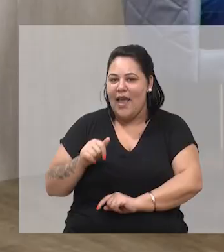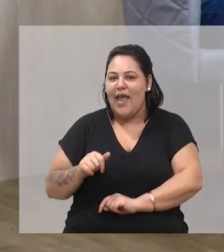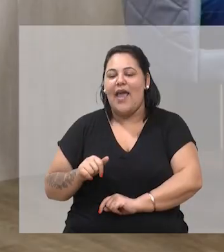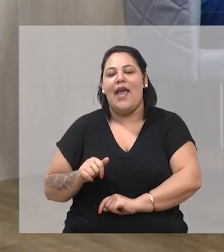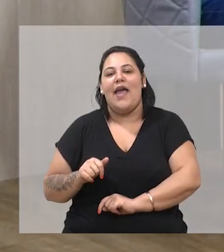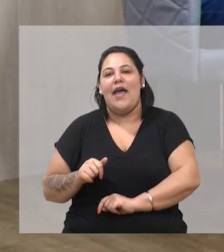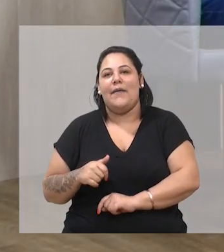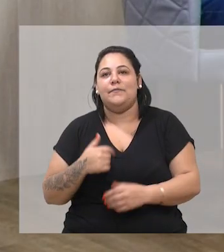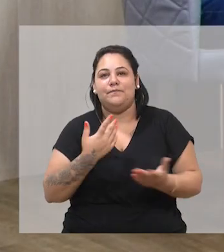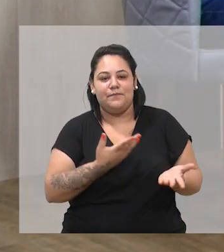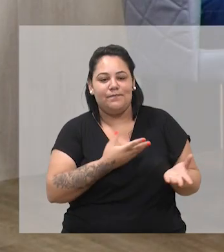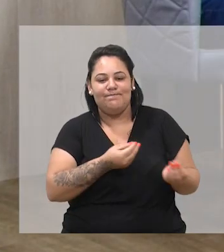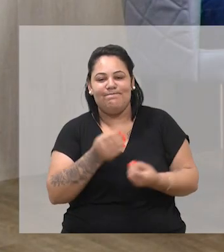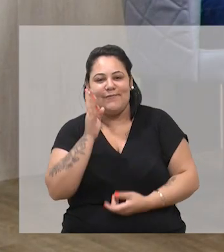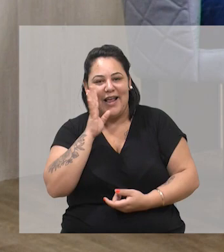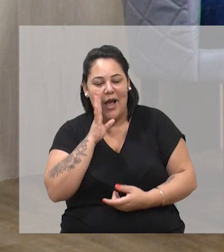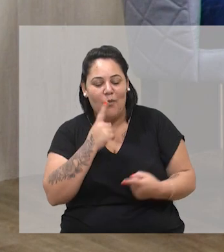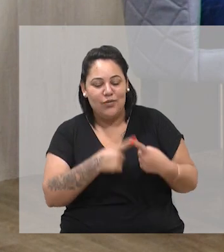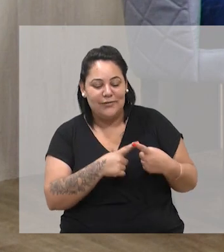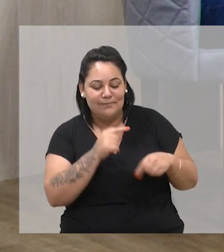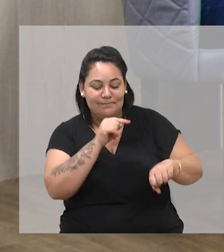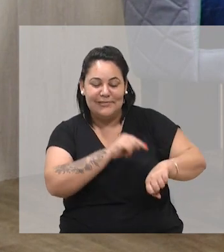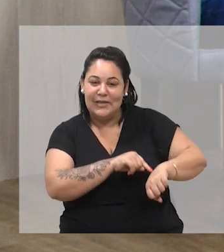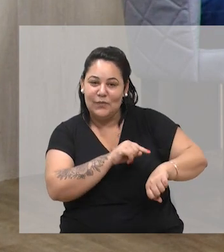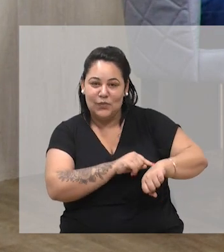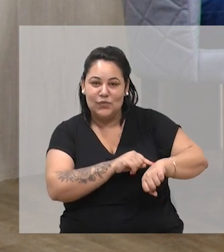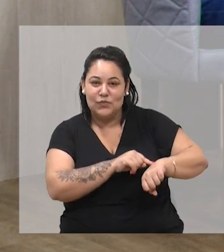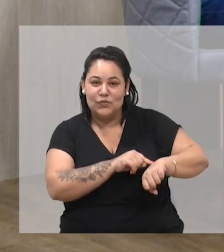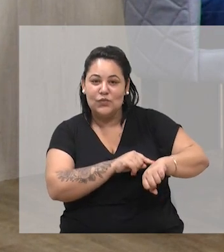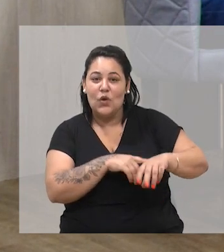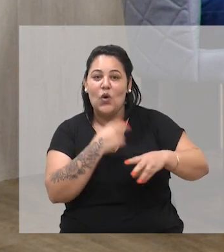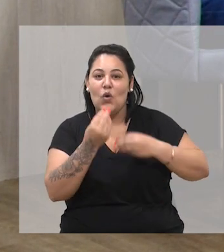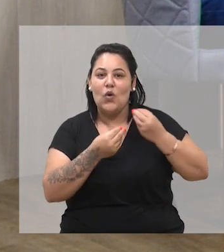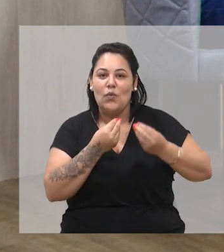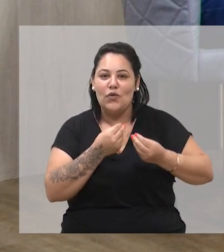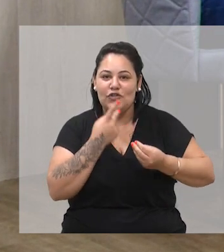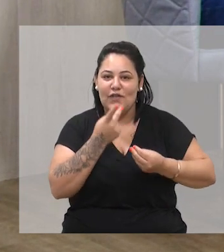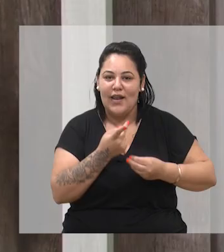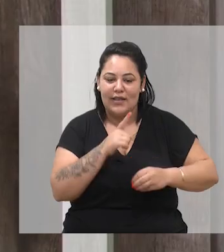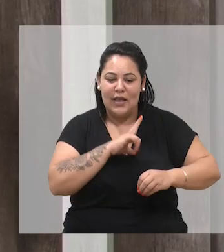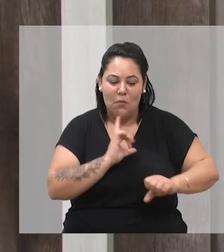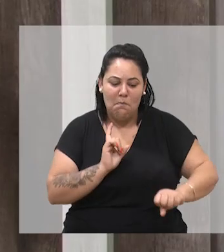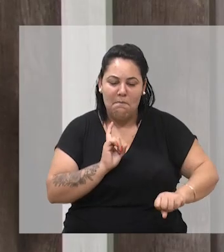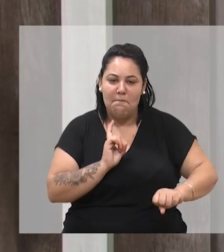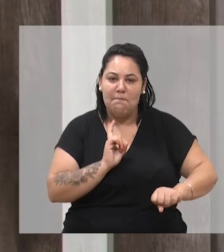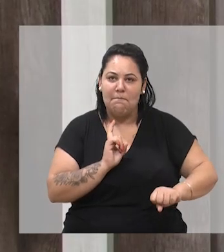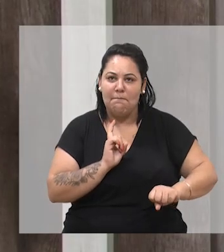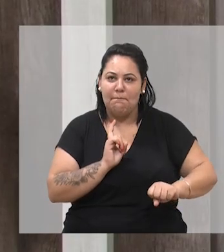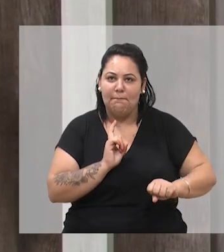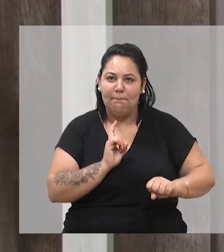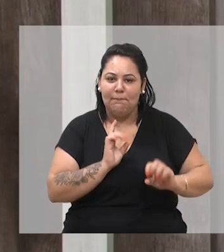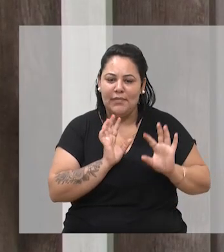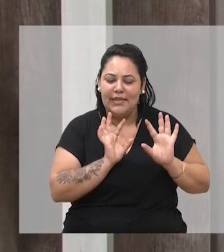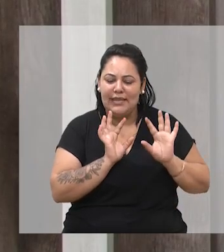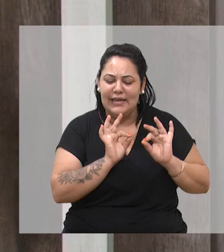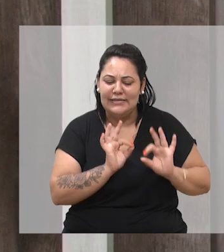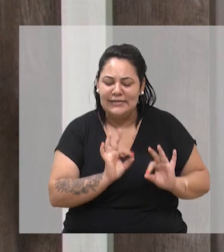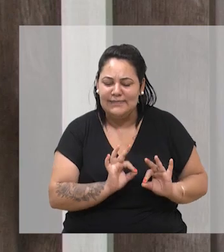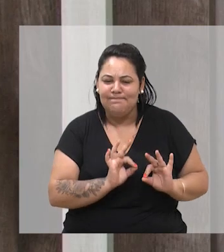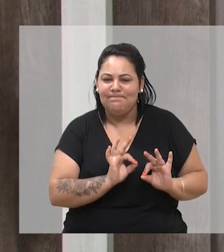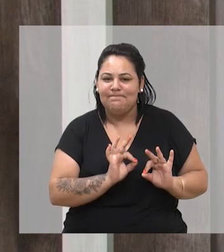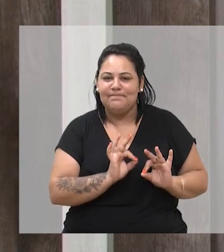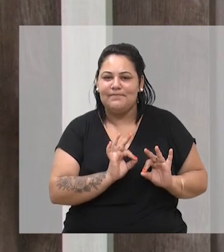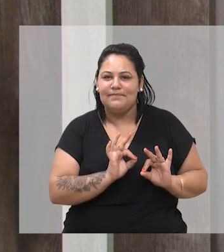aqui, vai ser postado um story dizendo que nós gravamos, mas daqui a 24 horas aquele story some e ninguém mais sabe que nós